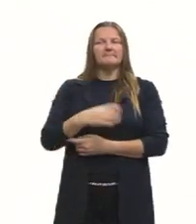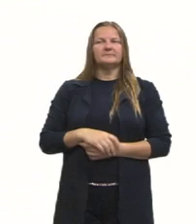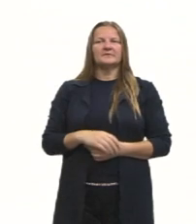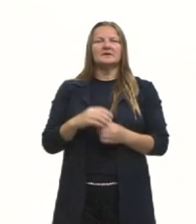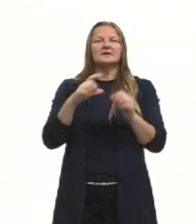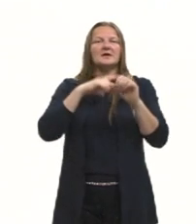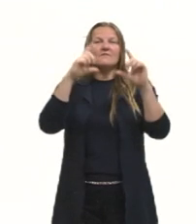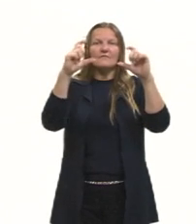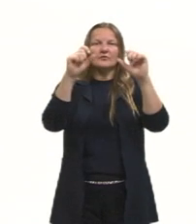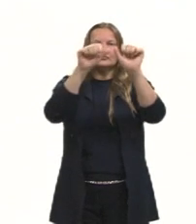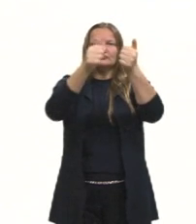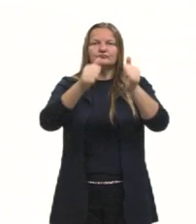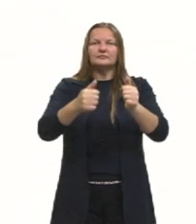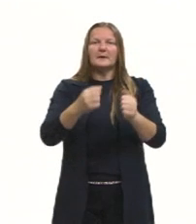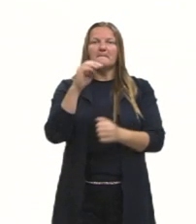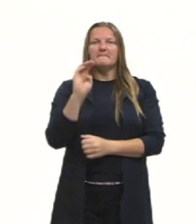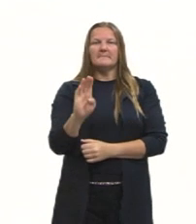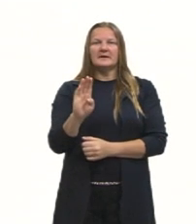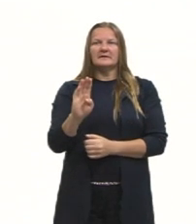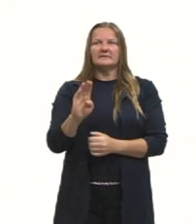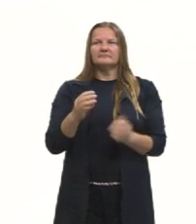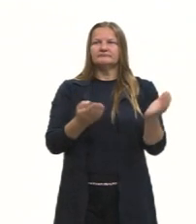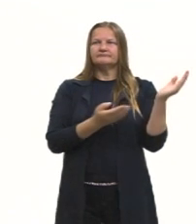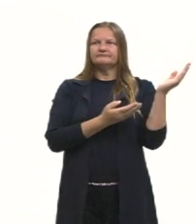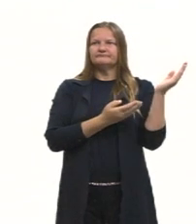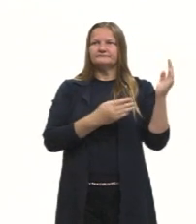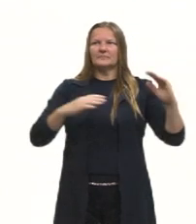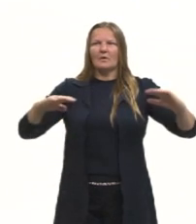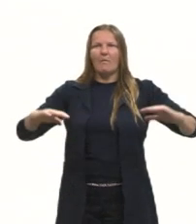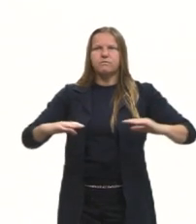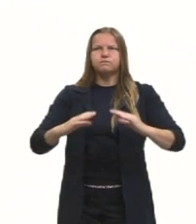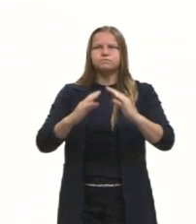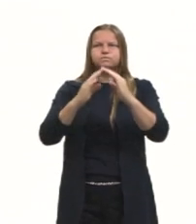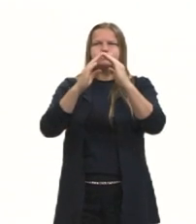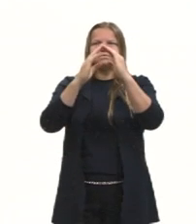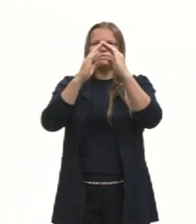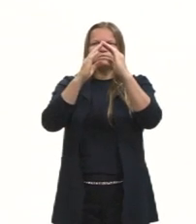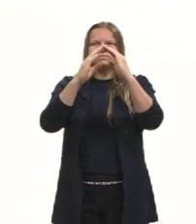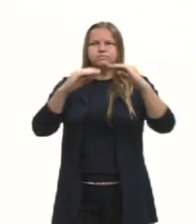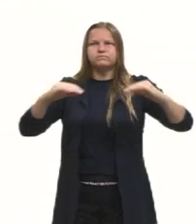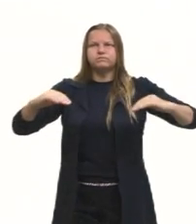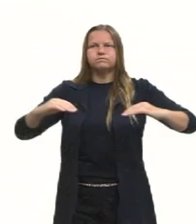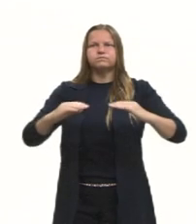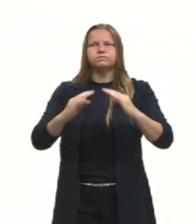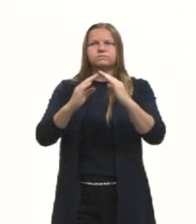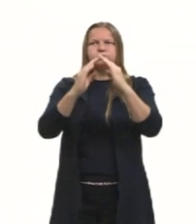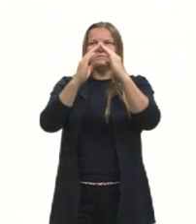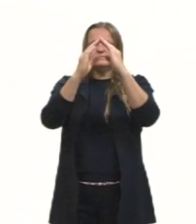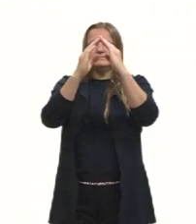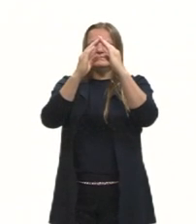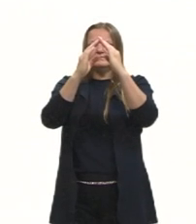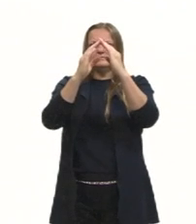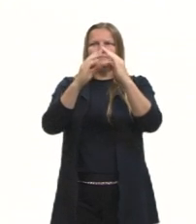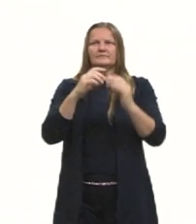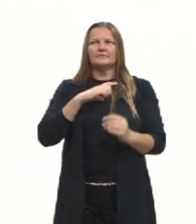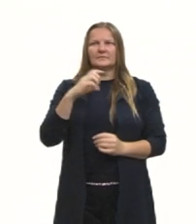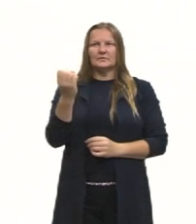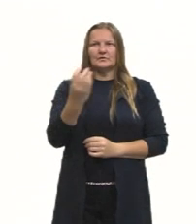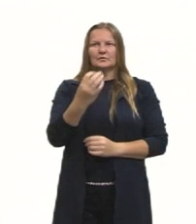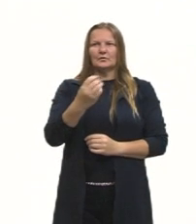mostrar para vocês, essa parte se erguendo. Nós vimos isso, essa parte se erguendo, formando essas